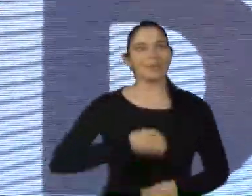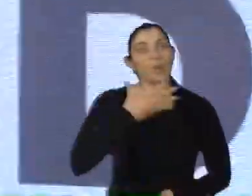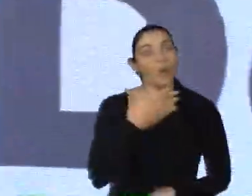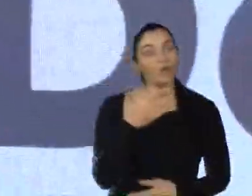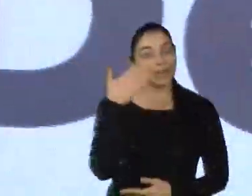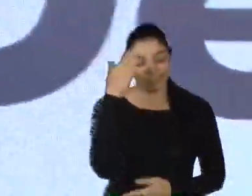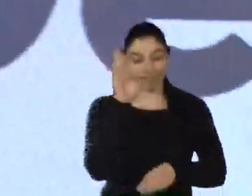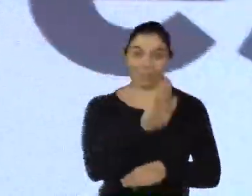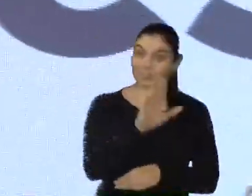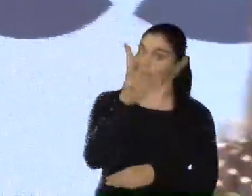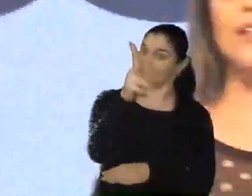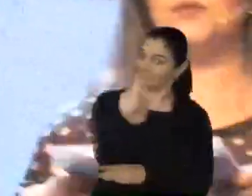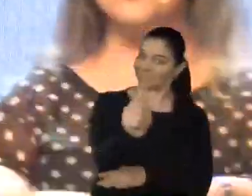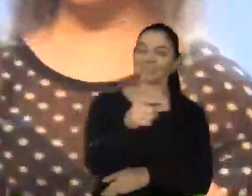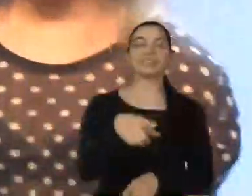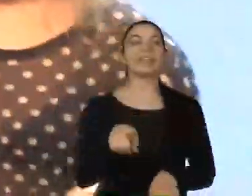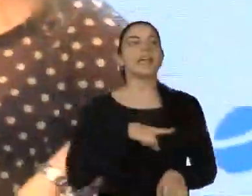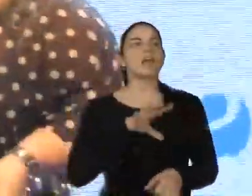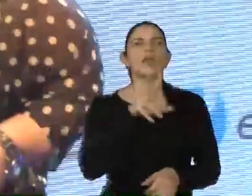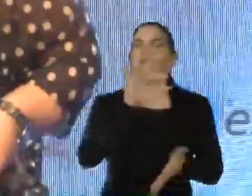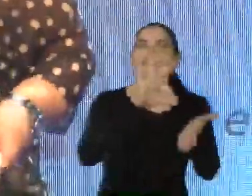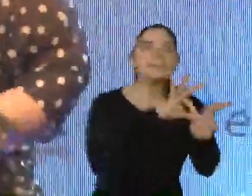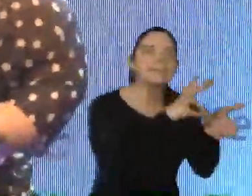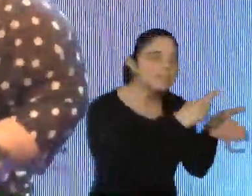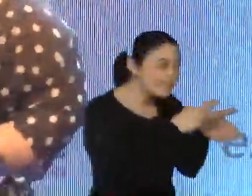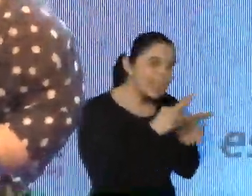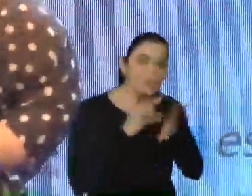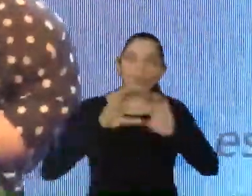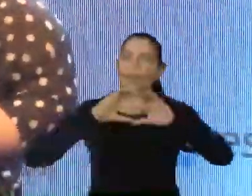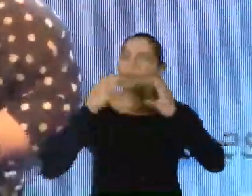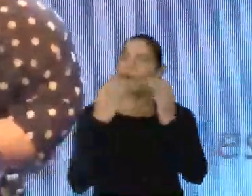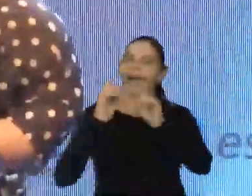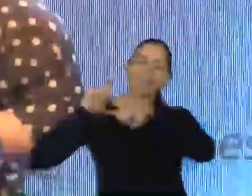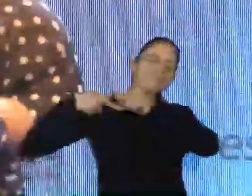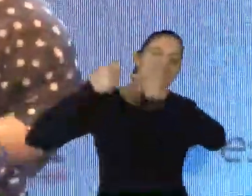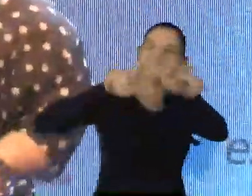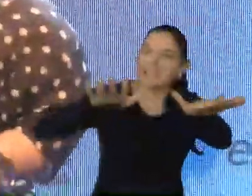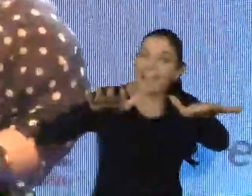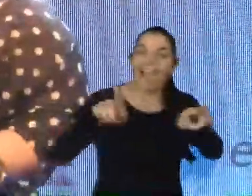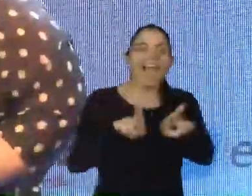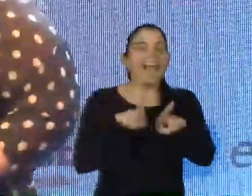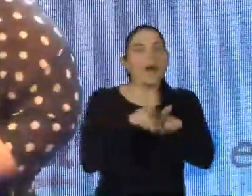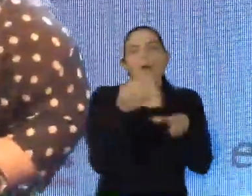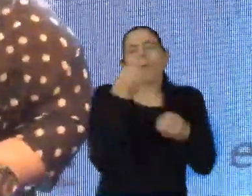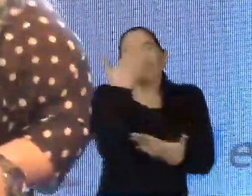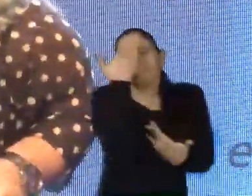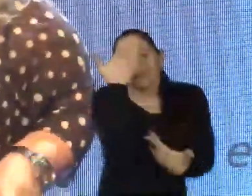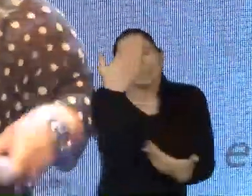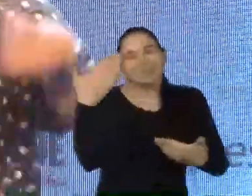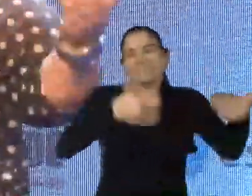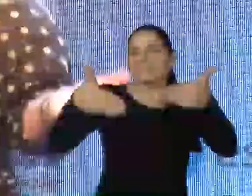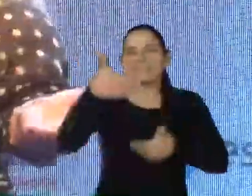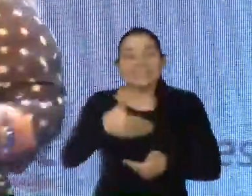boa tarde a todos, a todos que se inscreveram no Congresso de Genética Não é Destino. Obrigada pela participação de vocês.